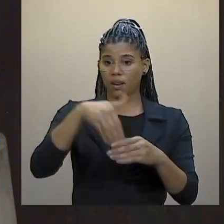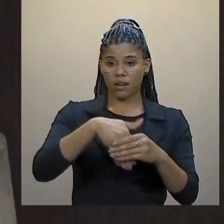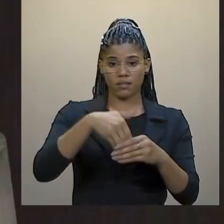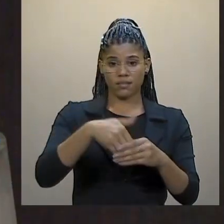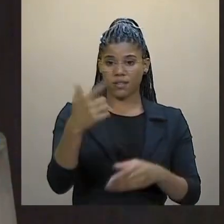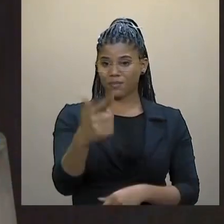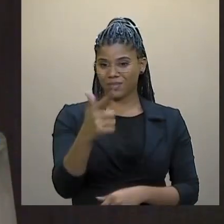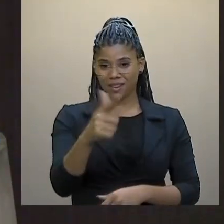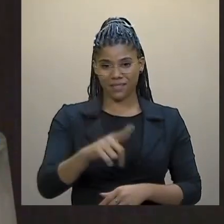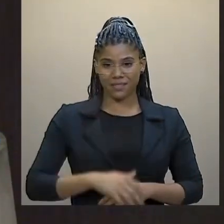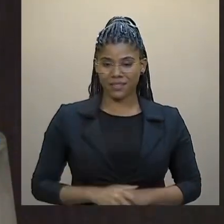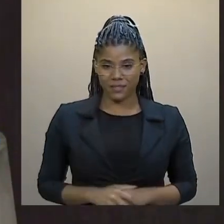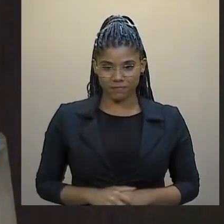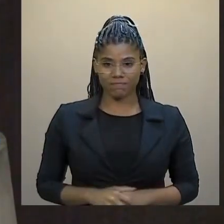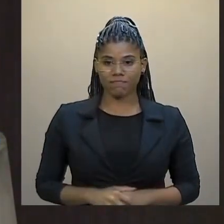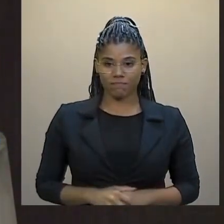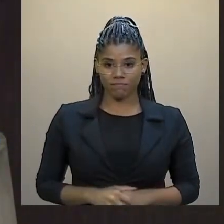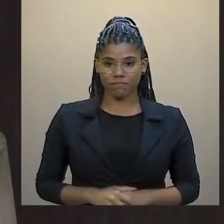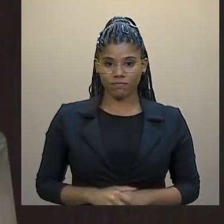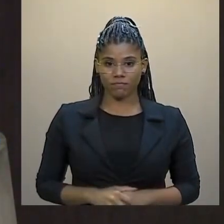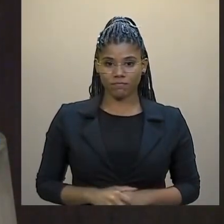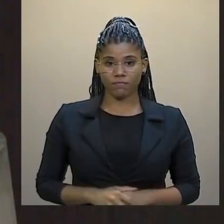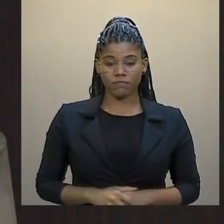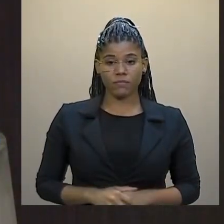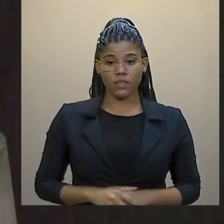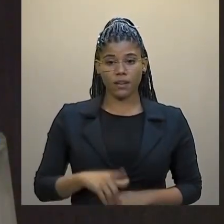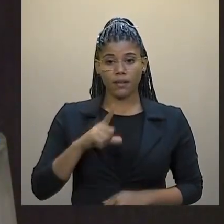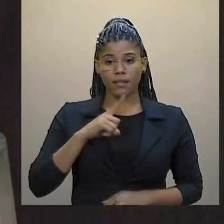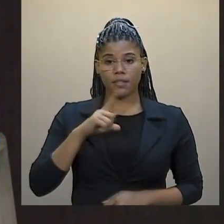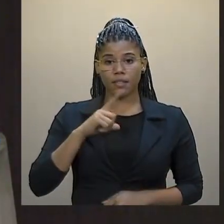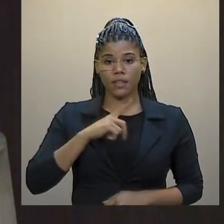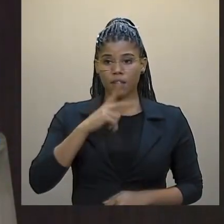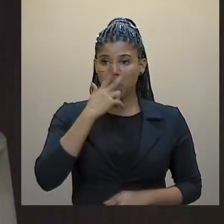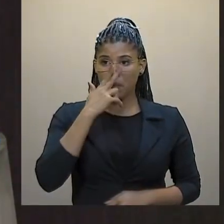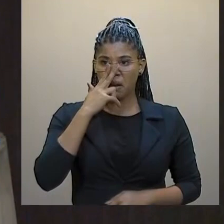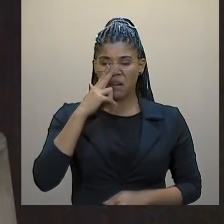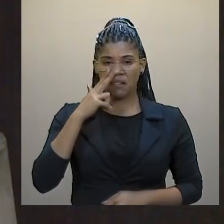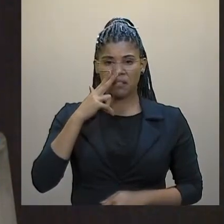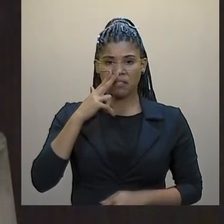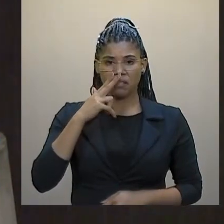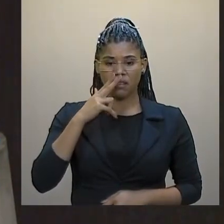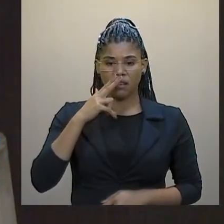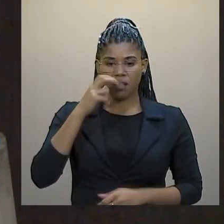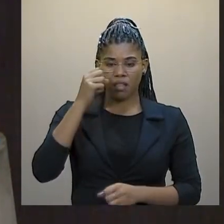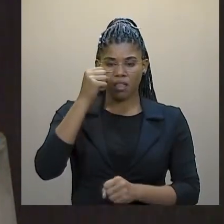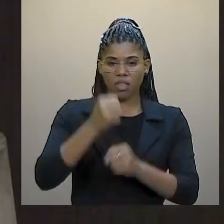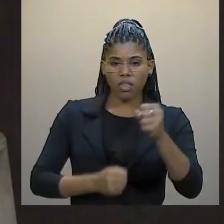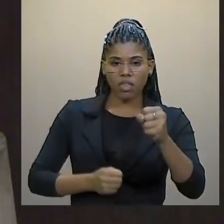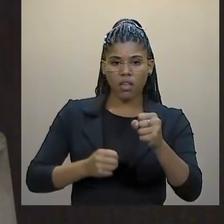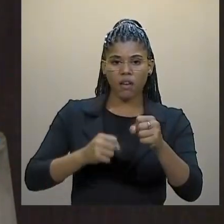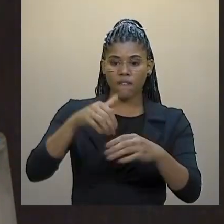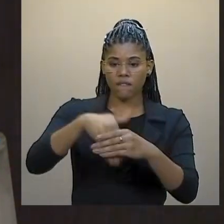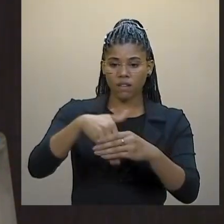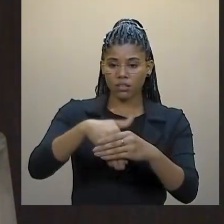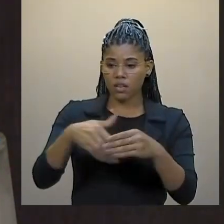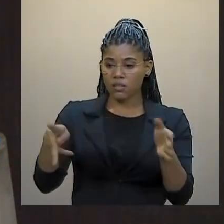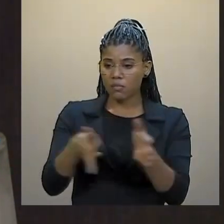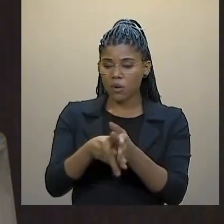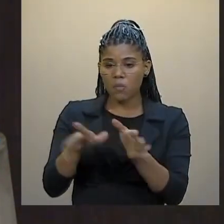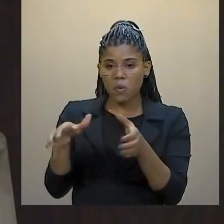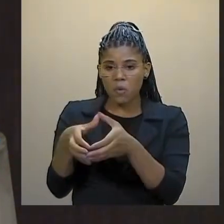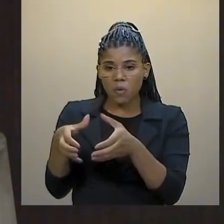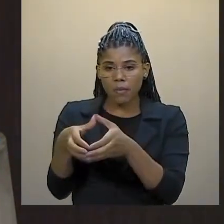não foi votado, teve uma vergonhosa votação junto a seus pares, junto à comunidade,